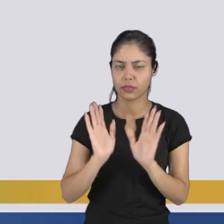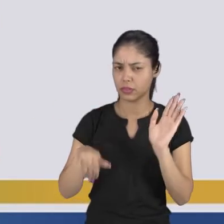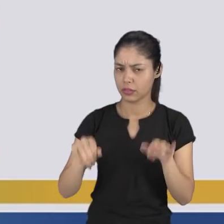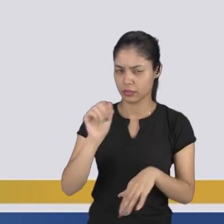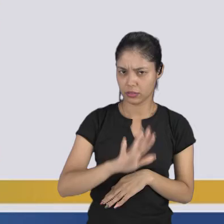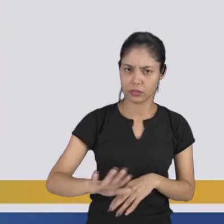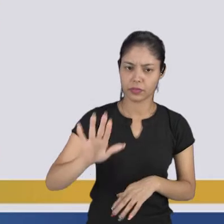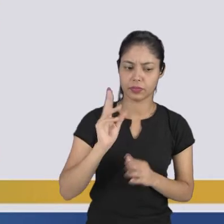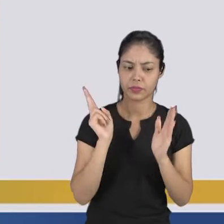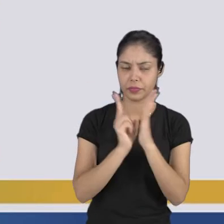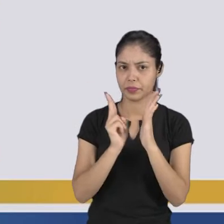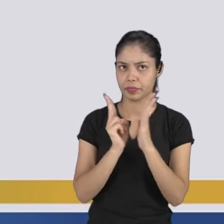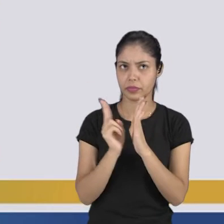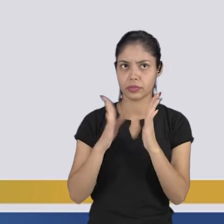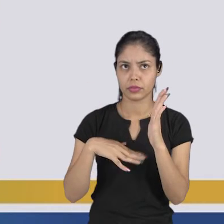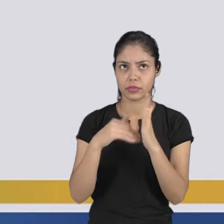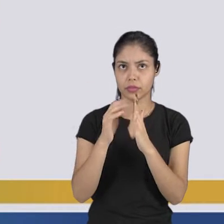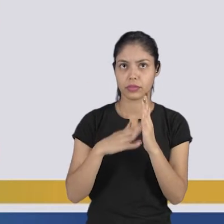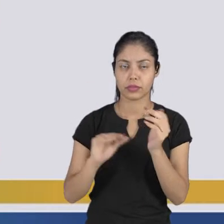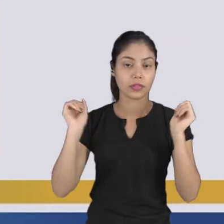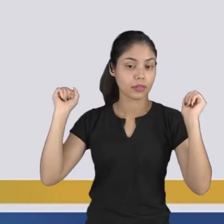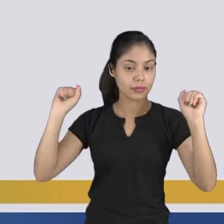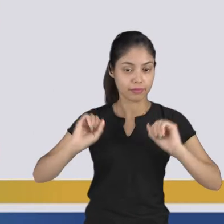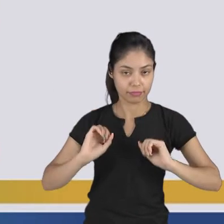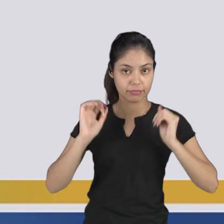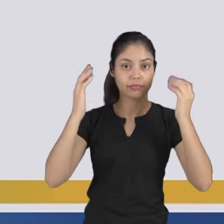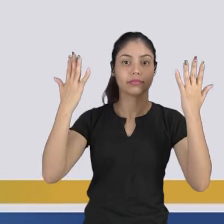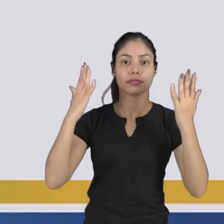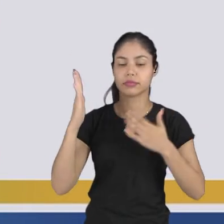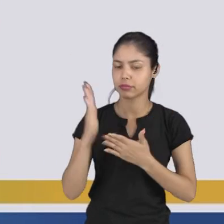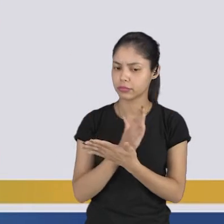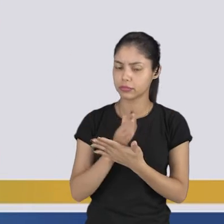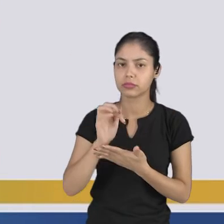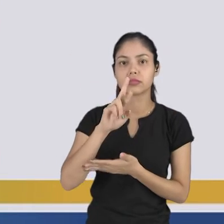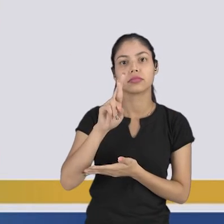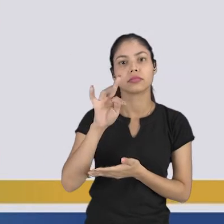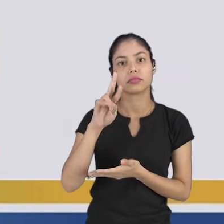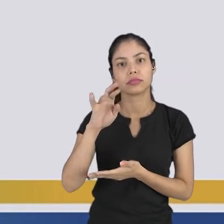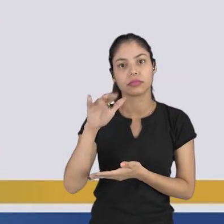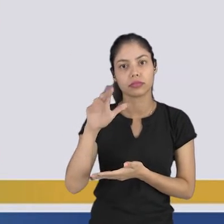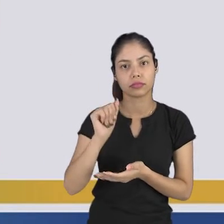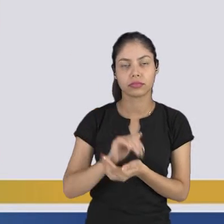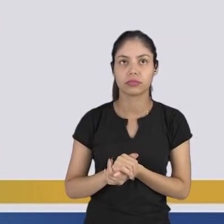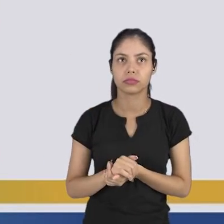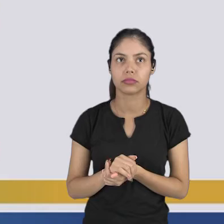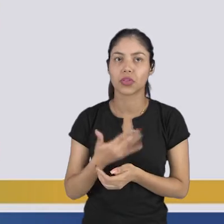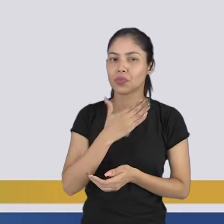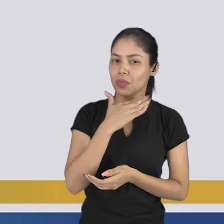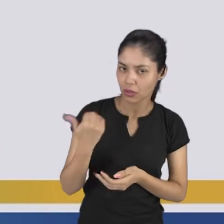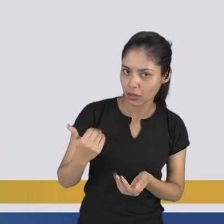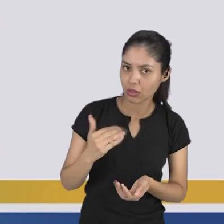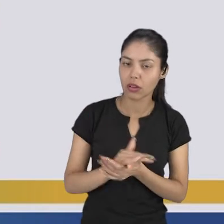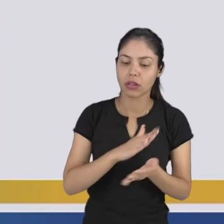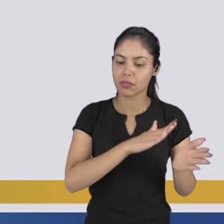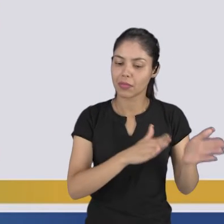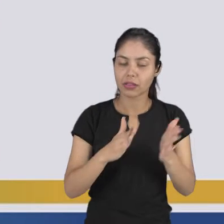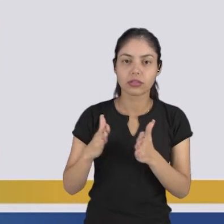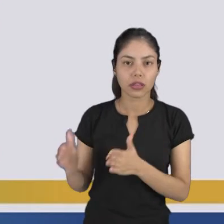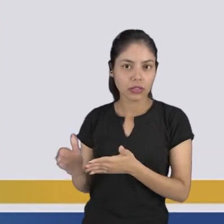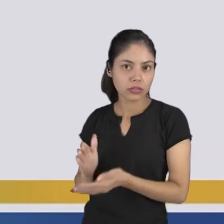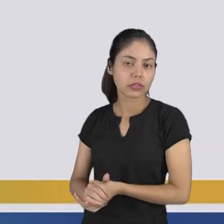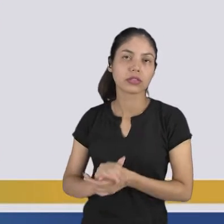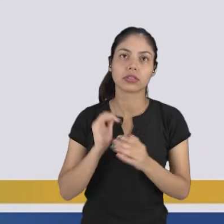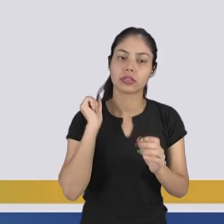os povos indígenas se pintam para celebrar algum ritual, às vezes ritual de morte, às vezes de passagem, de